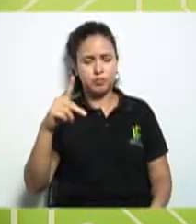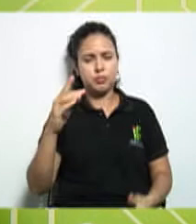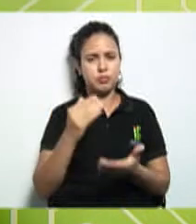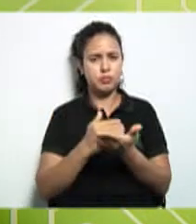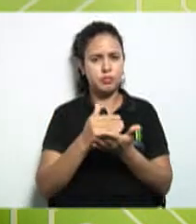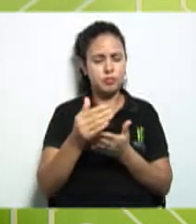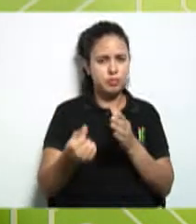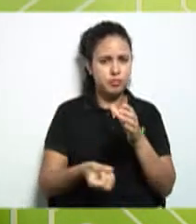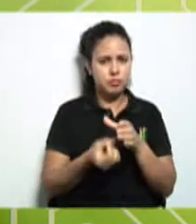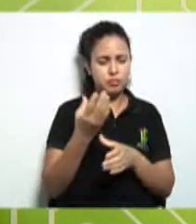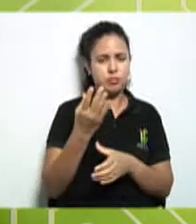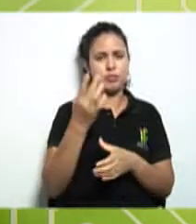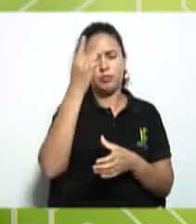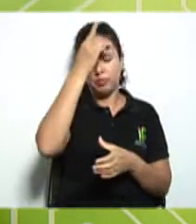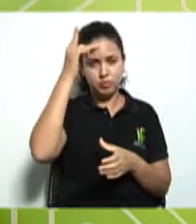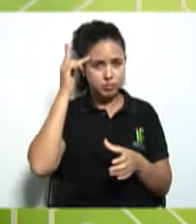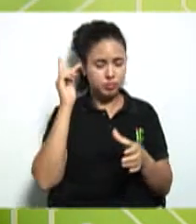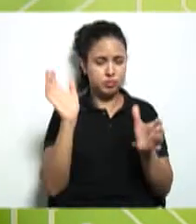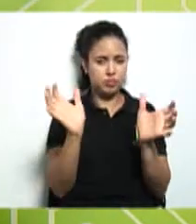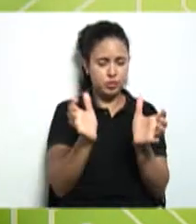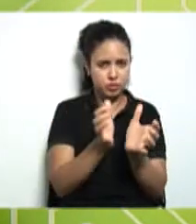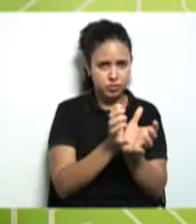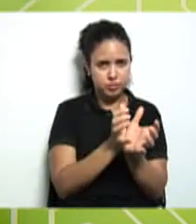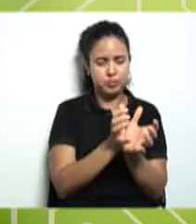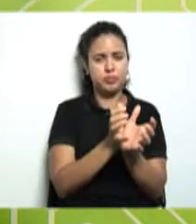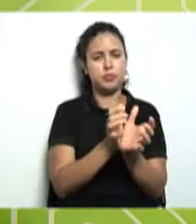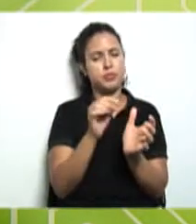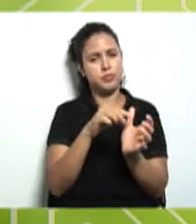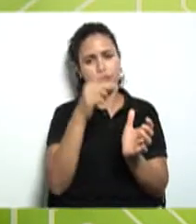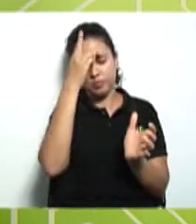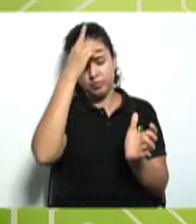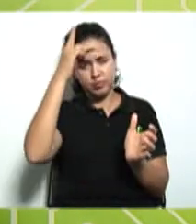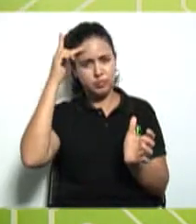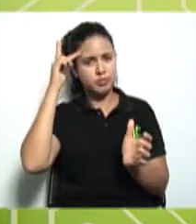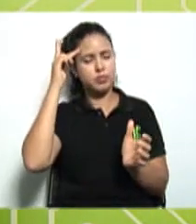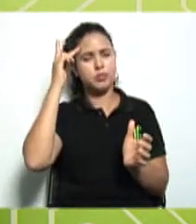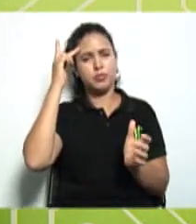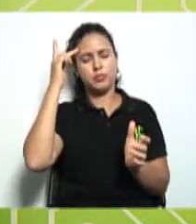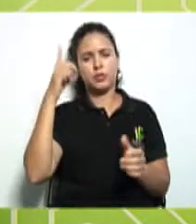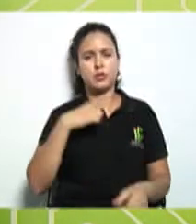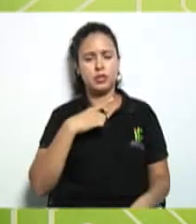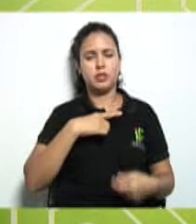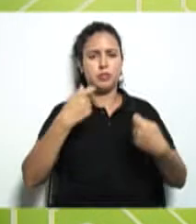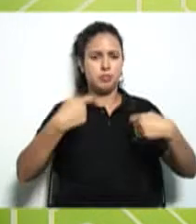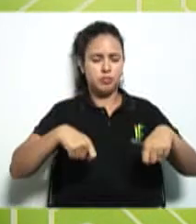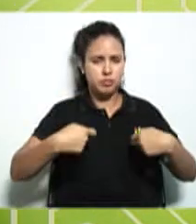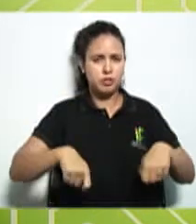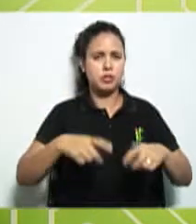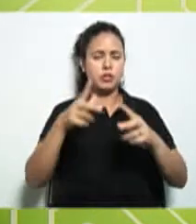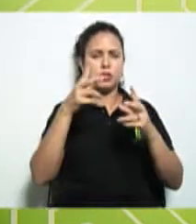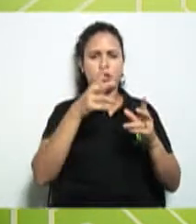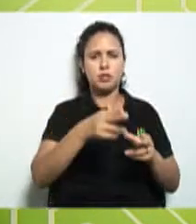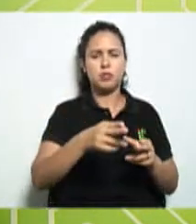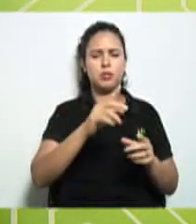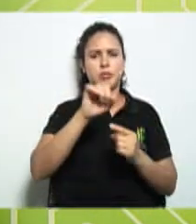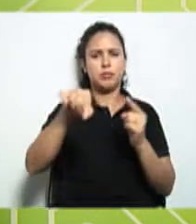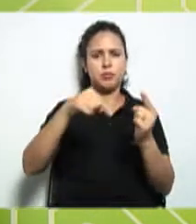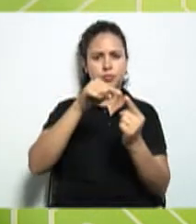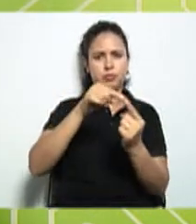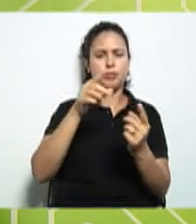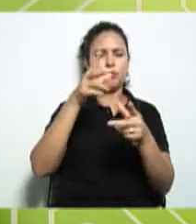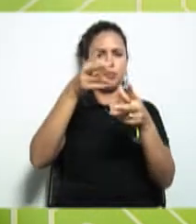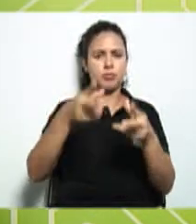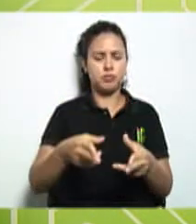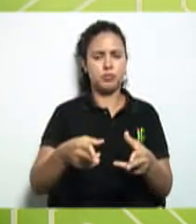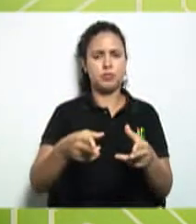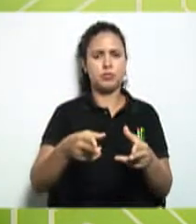associação de pessoas. Então essas pessoas, quando elas têm a mesma necessidade, o mesmo objetivo, então